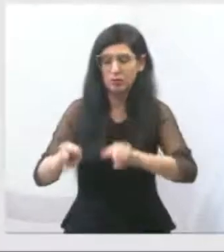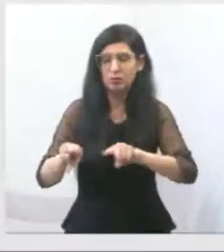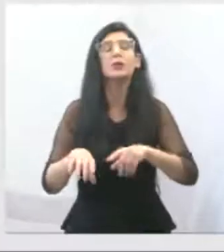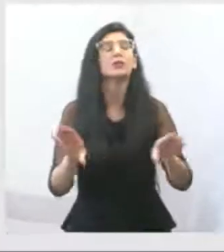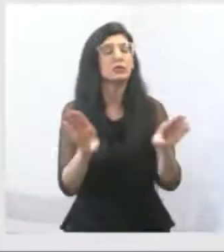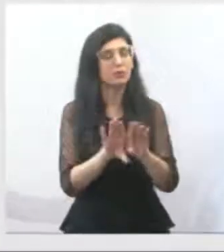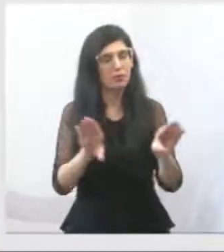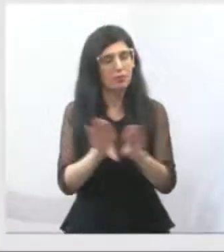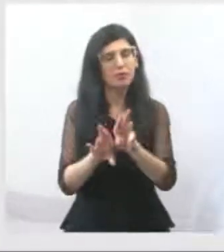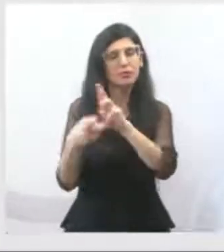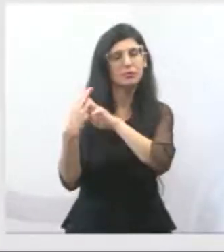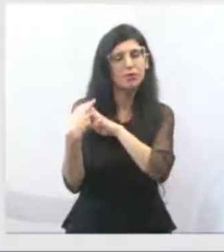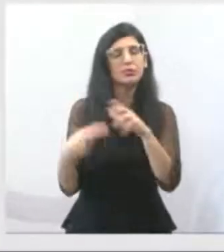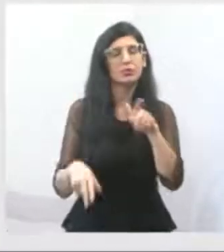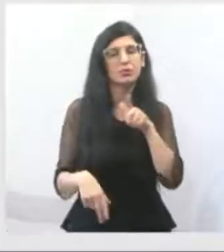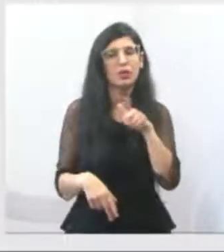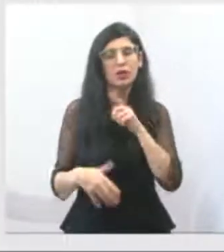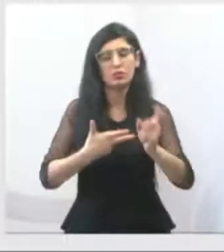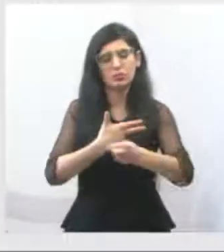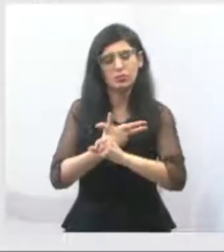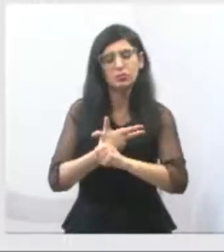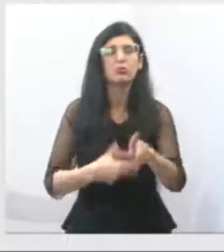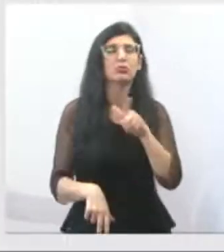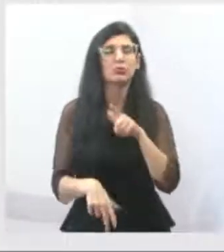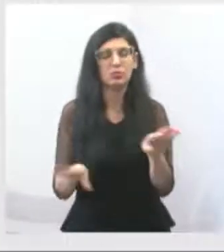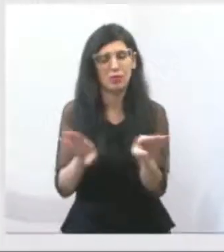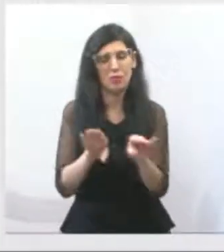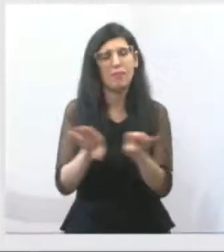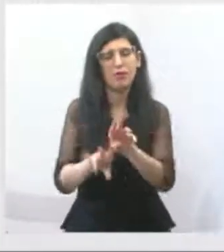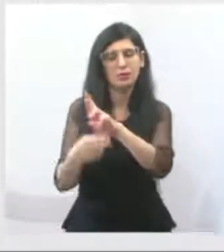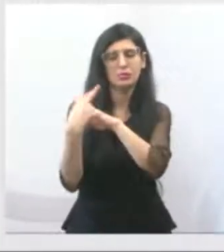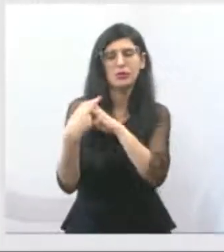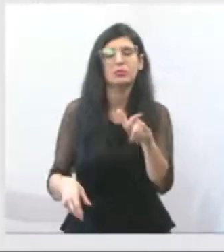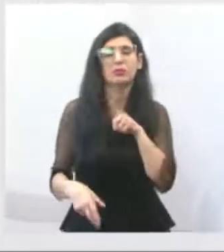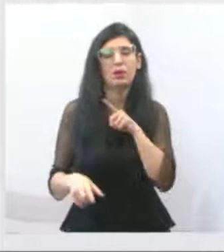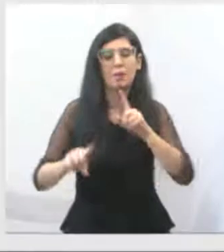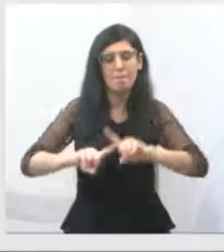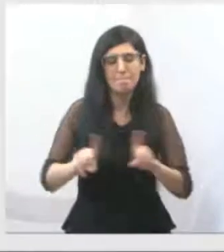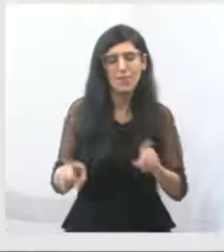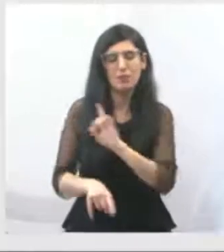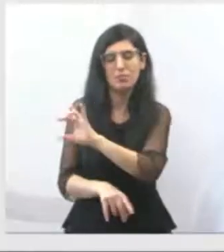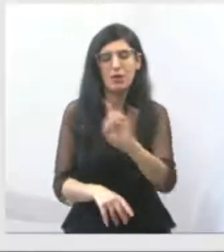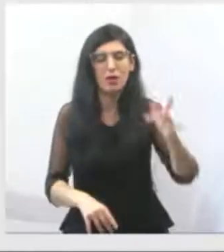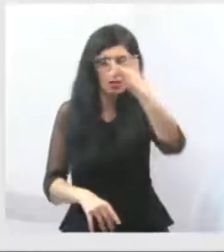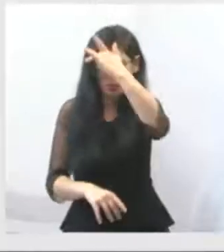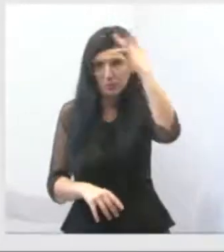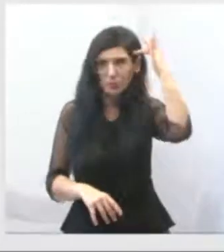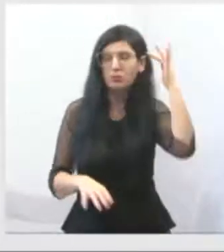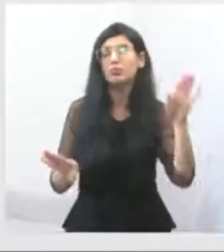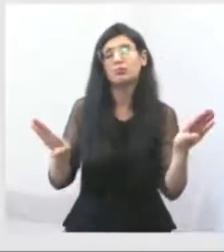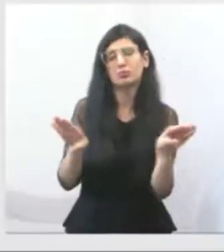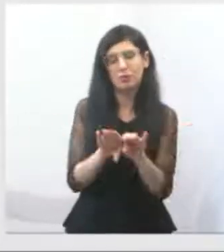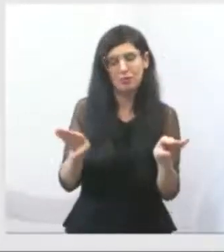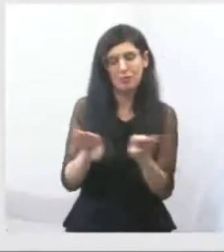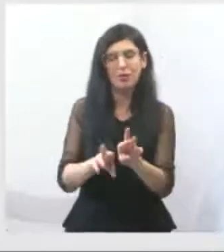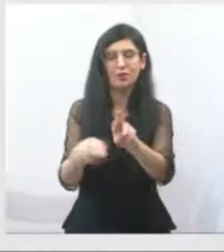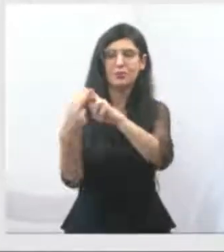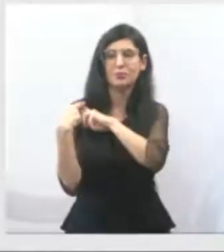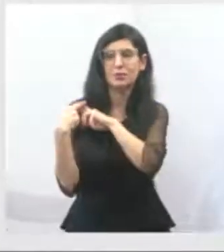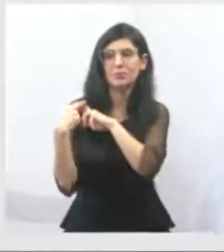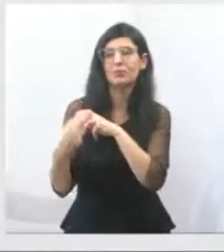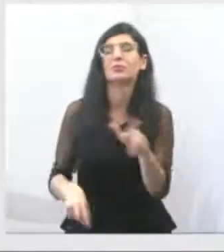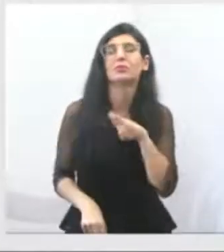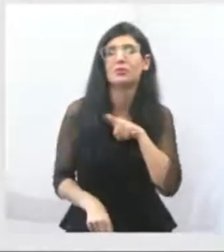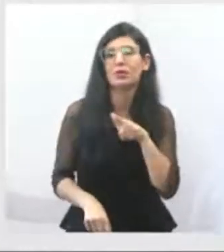o executivo tem o seu papel, mas cada cidadão também tem o seu papel. E